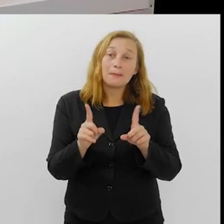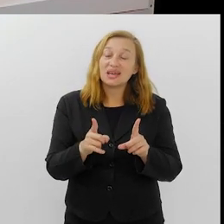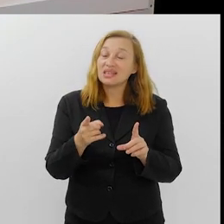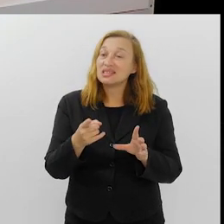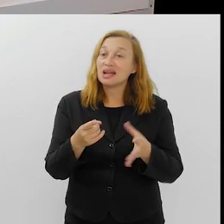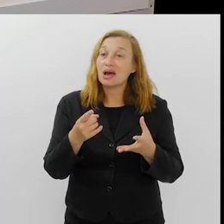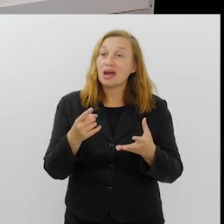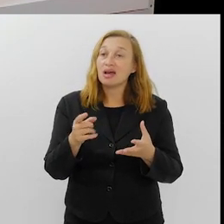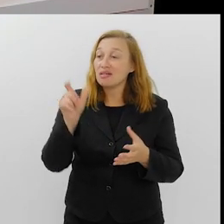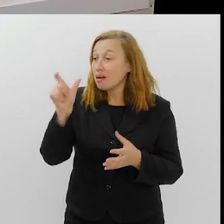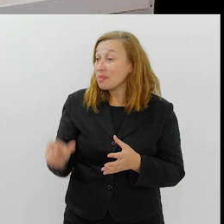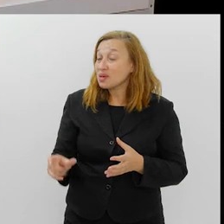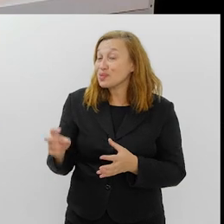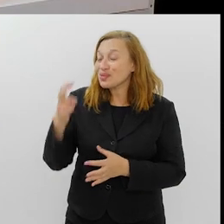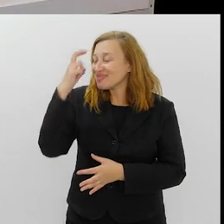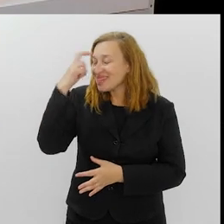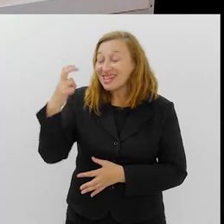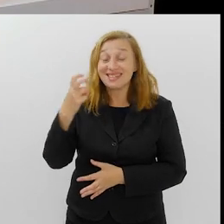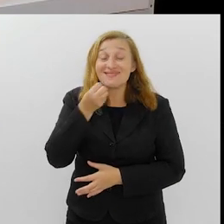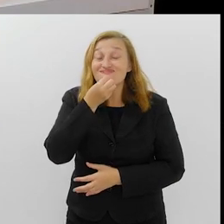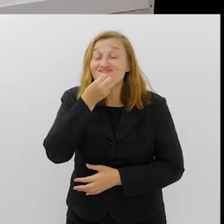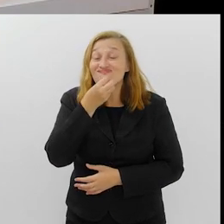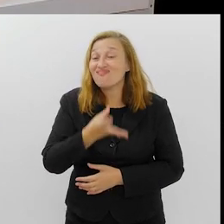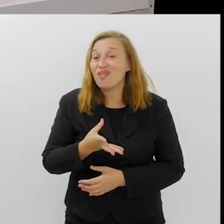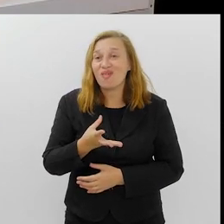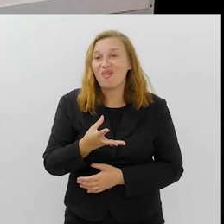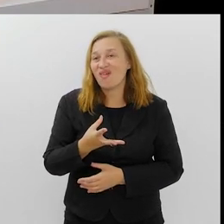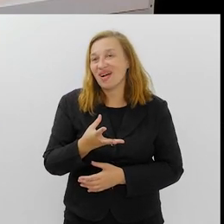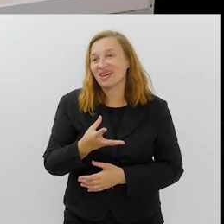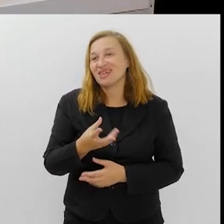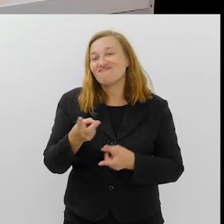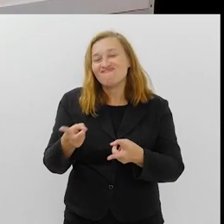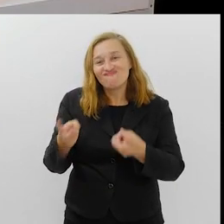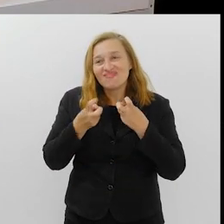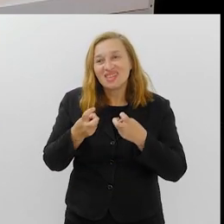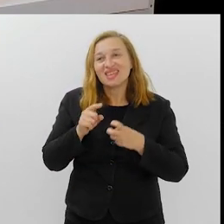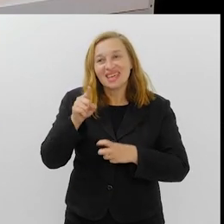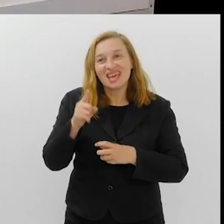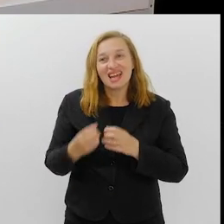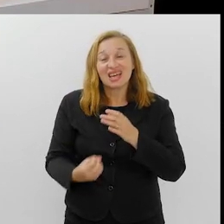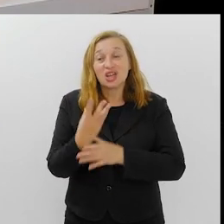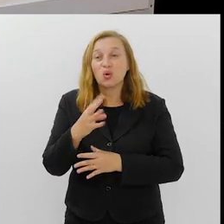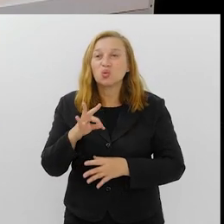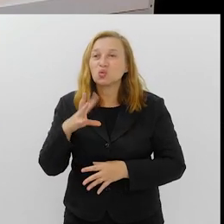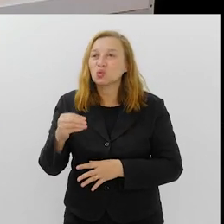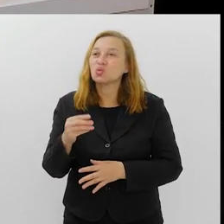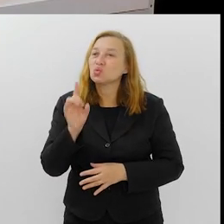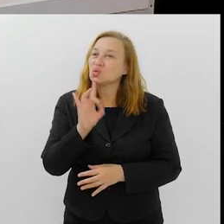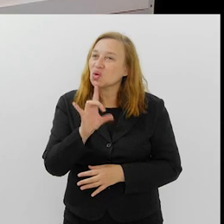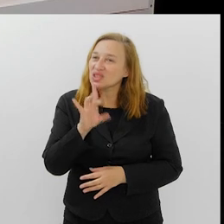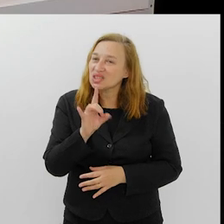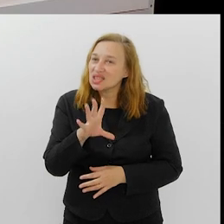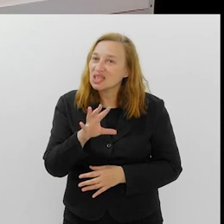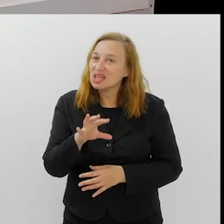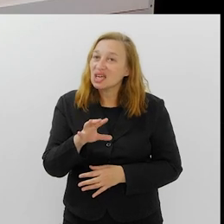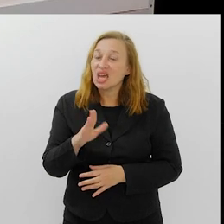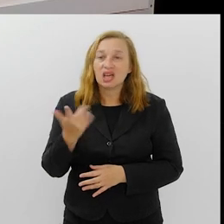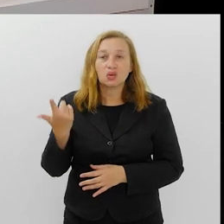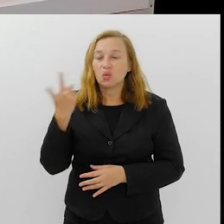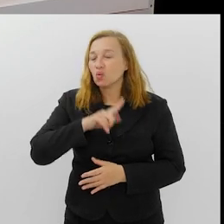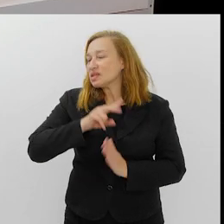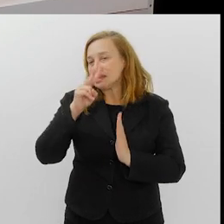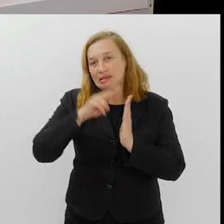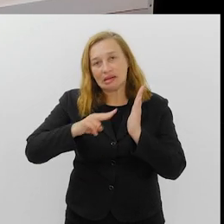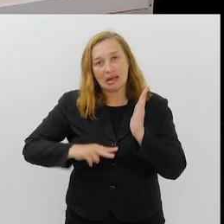uma maneira muito inteligente. A inteligência da Maria Helena e a gente perceber que ela construiu isso tudo sozinha, ela